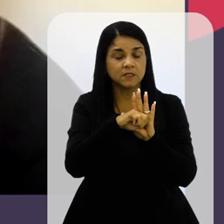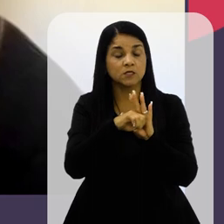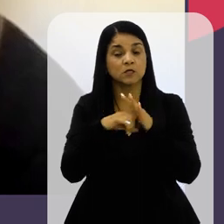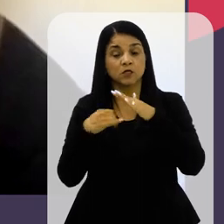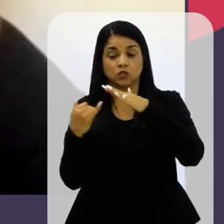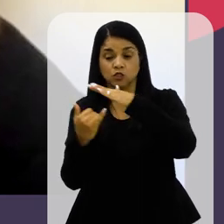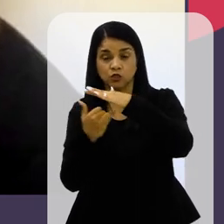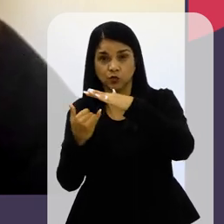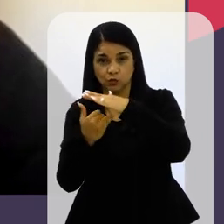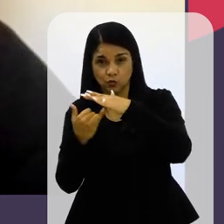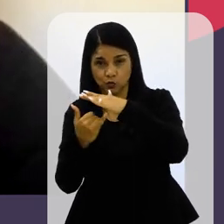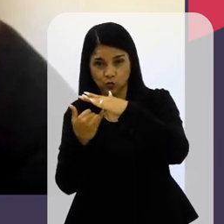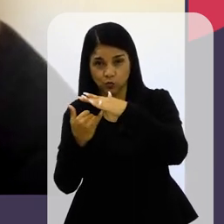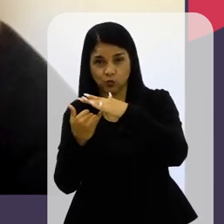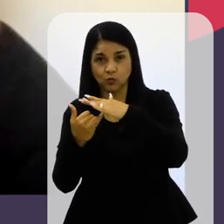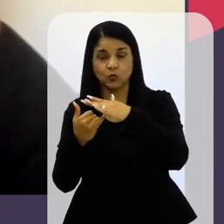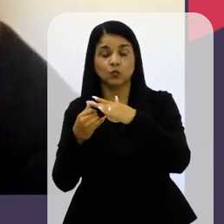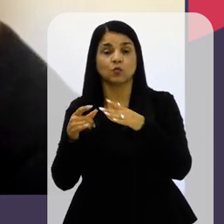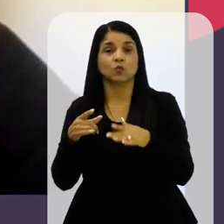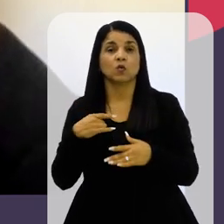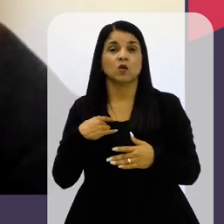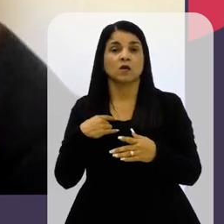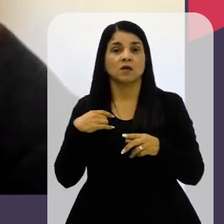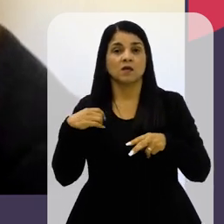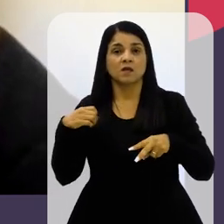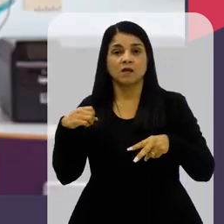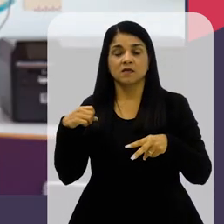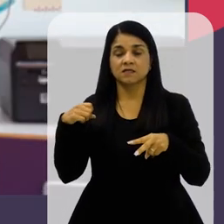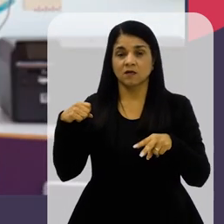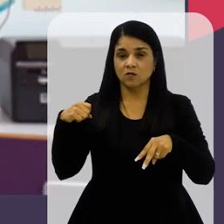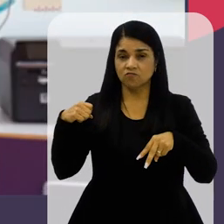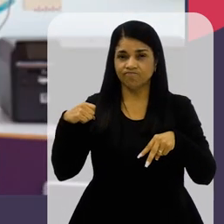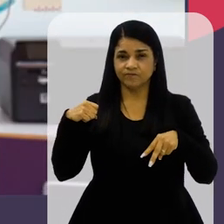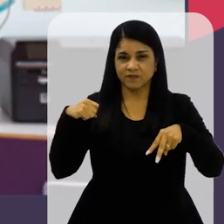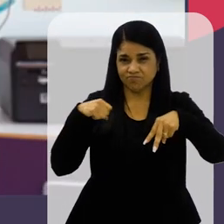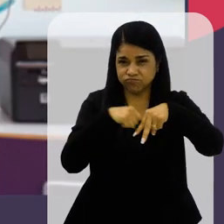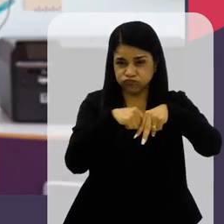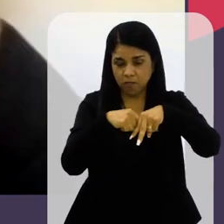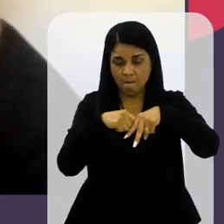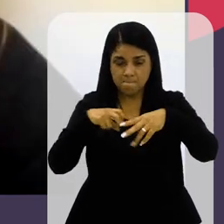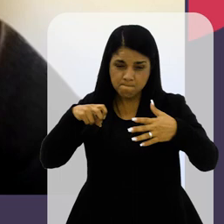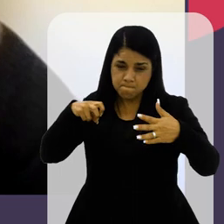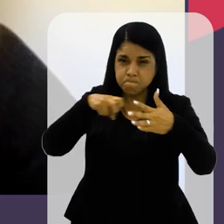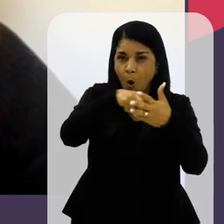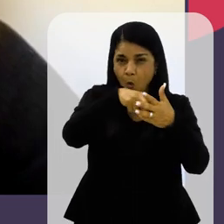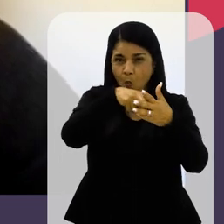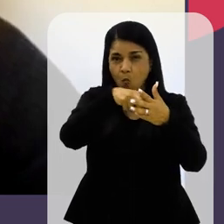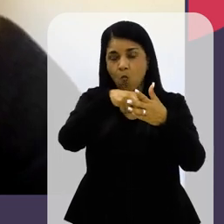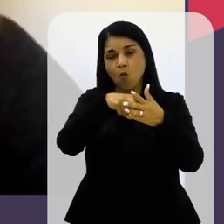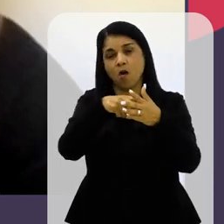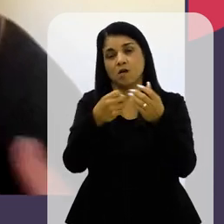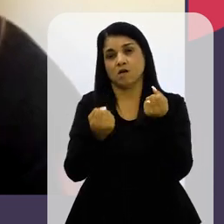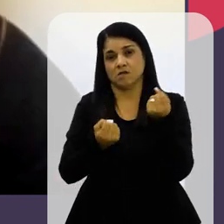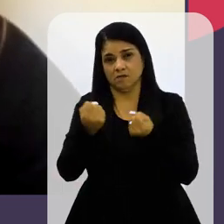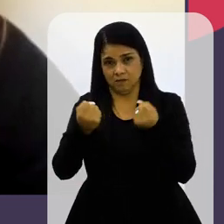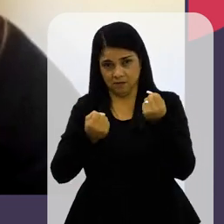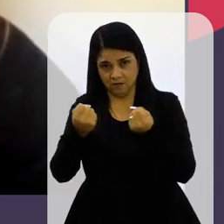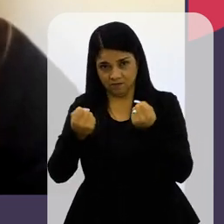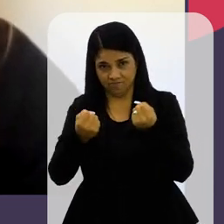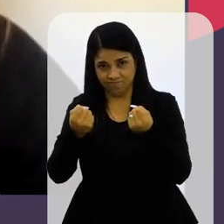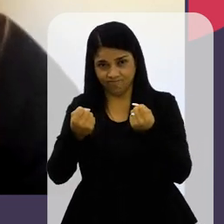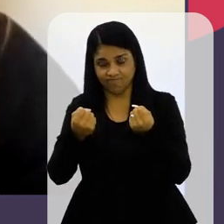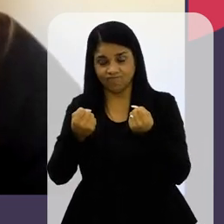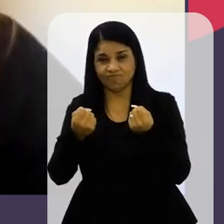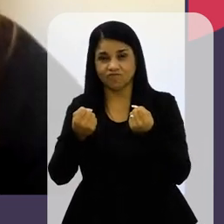O instituto Denomina como Lesão corporal Culposa de trânsito E muitas das vezes Isso Ela pode